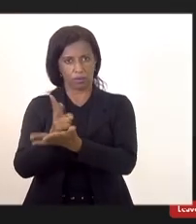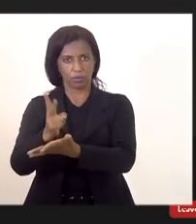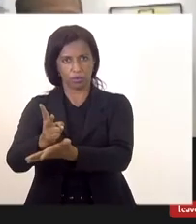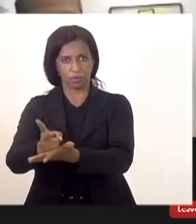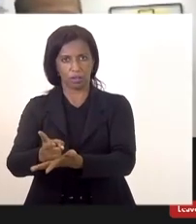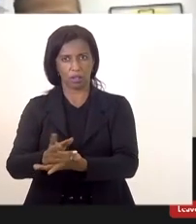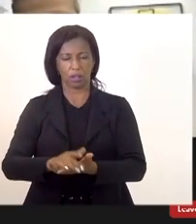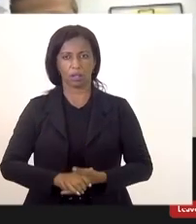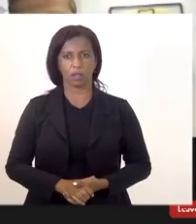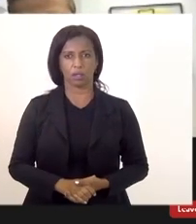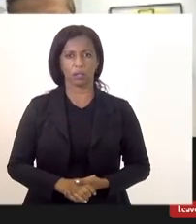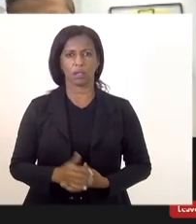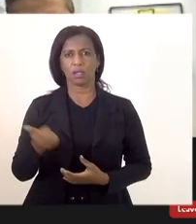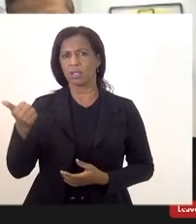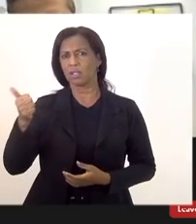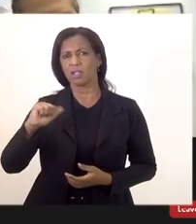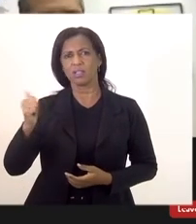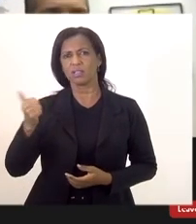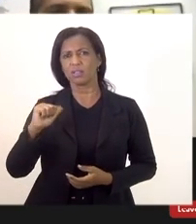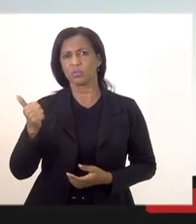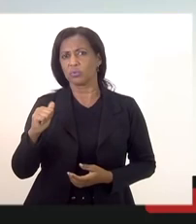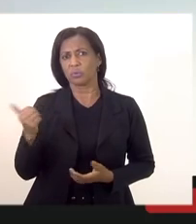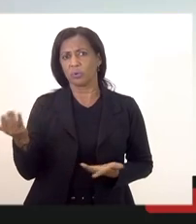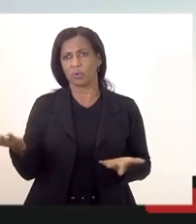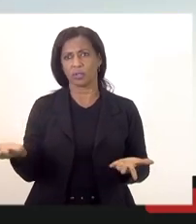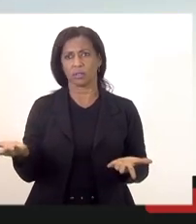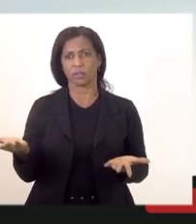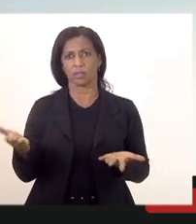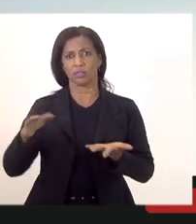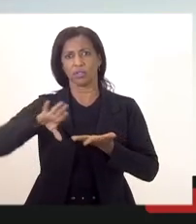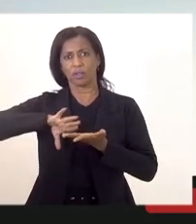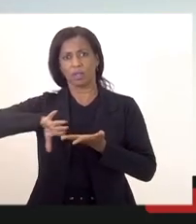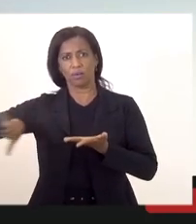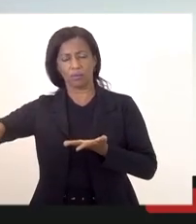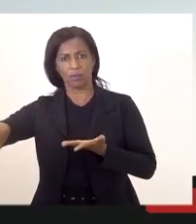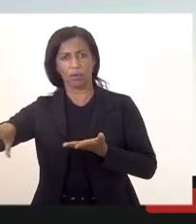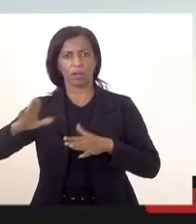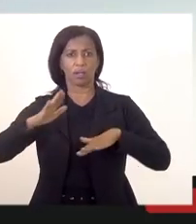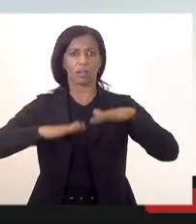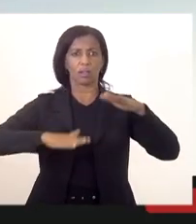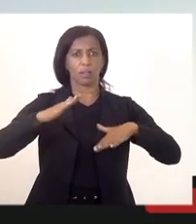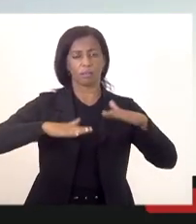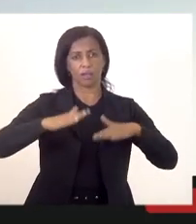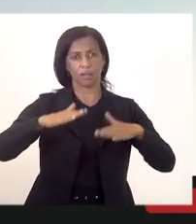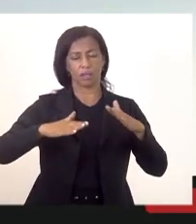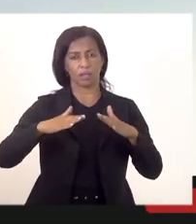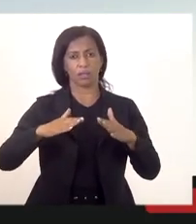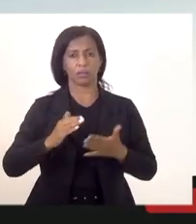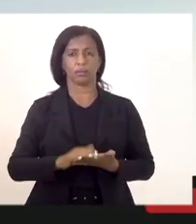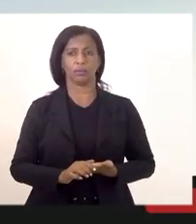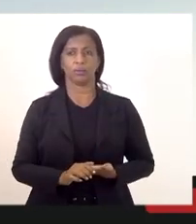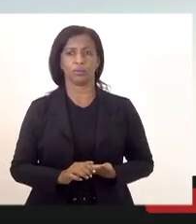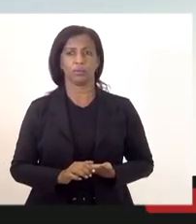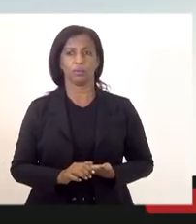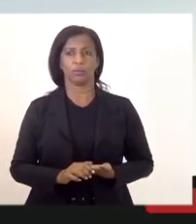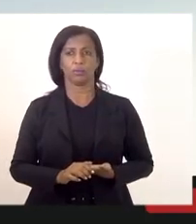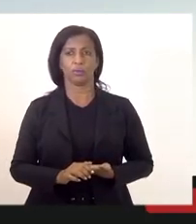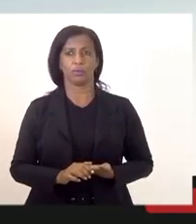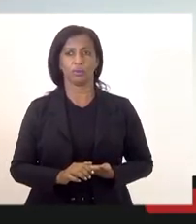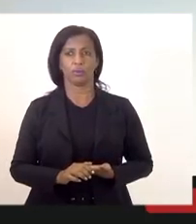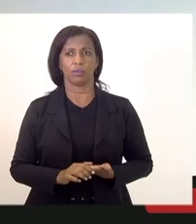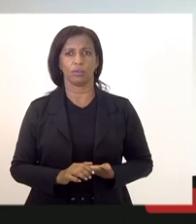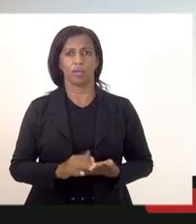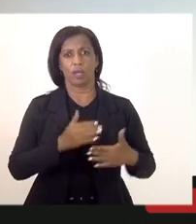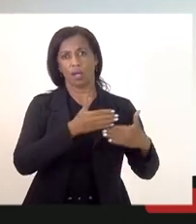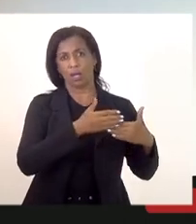e esses 11 automaticamente já estariam fora dependendo do do andamento a correr